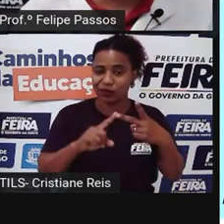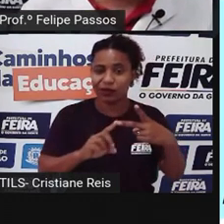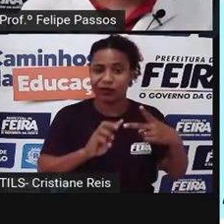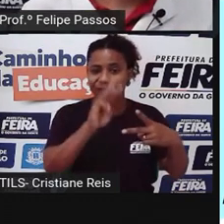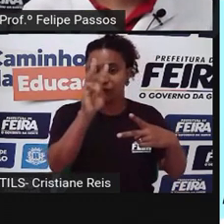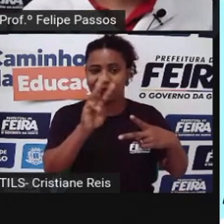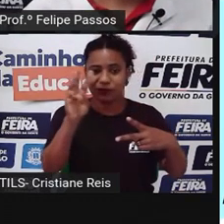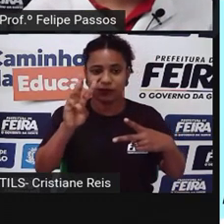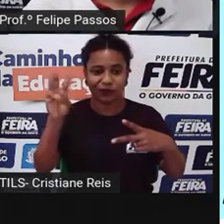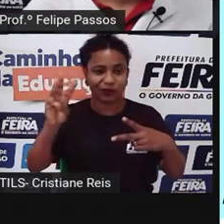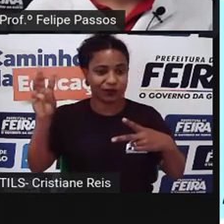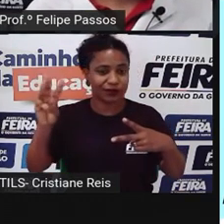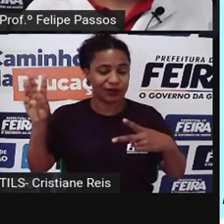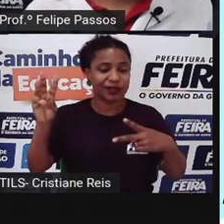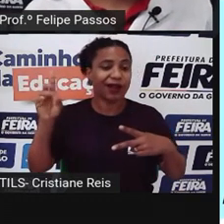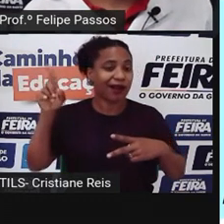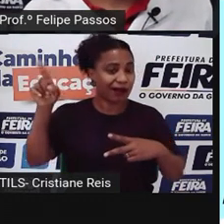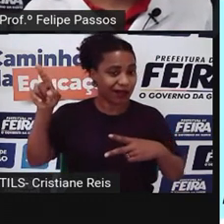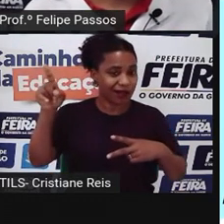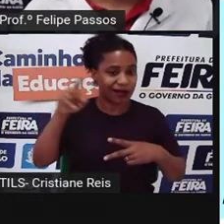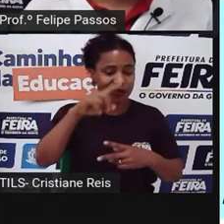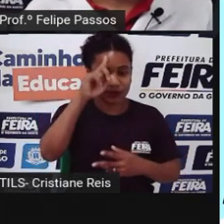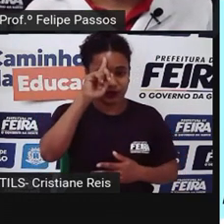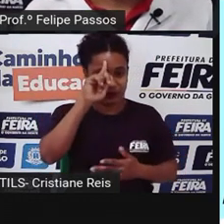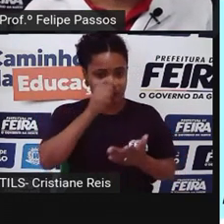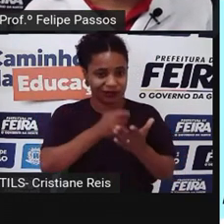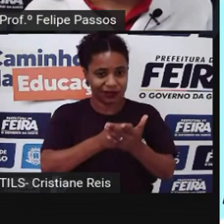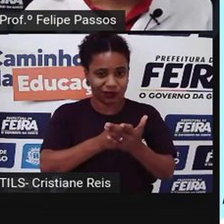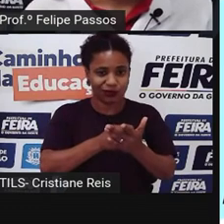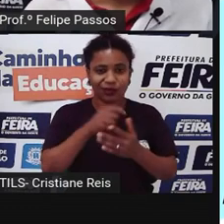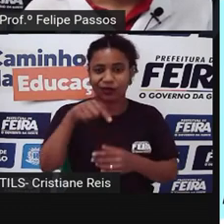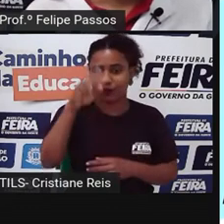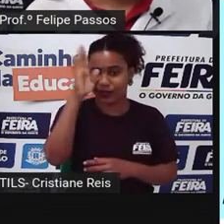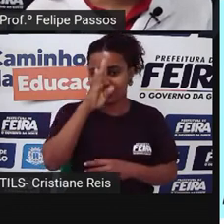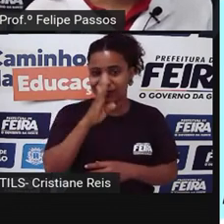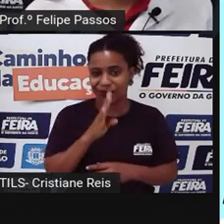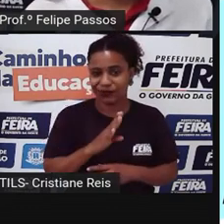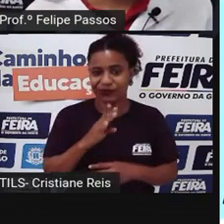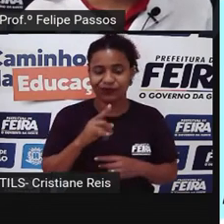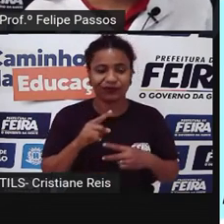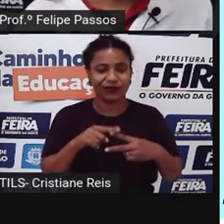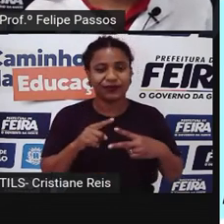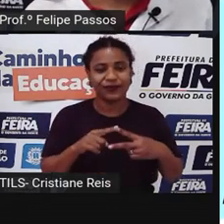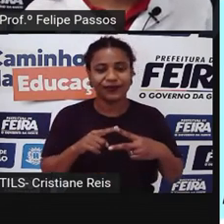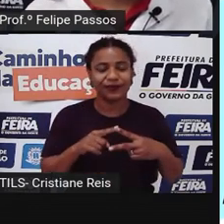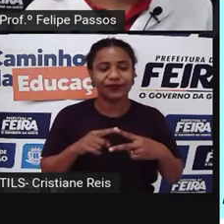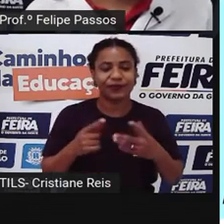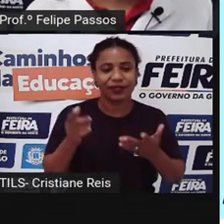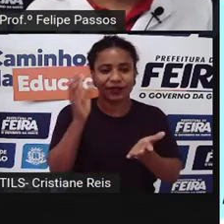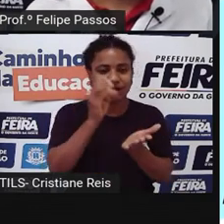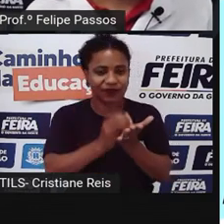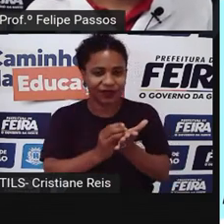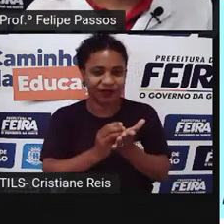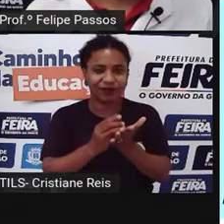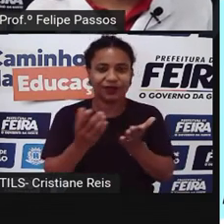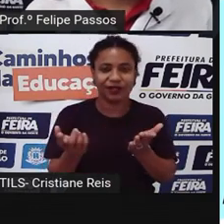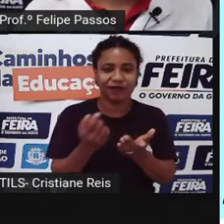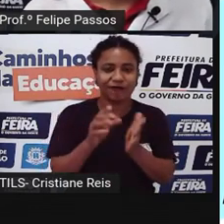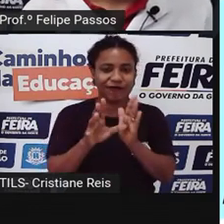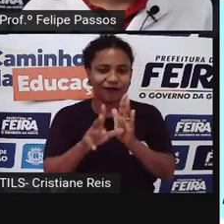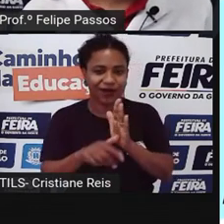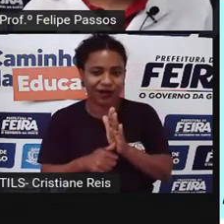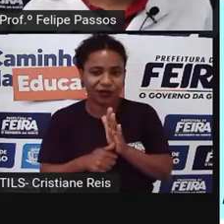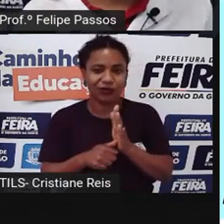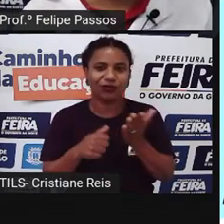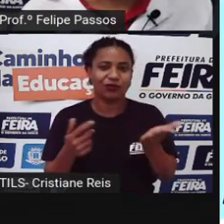Senado brasileiro, para a gente ver que isso é crime. E olha só, crimes cibernéticos como fraude, furto, estelionato,